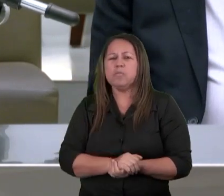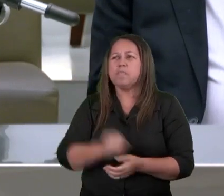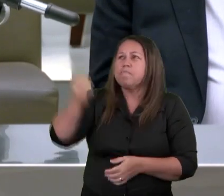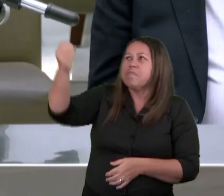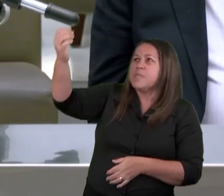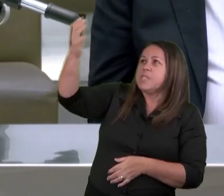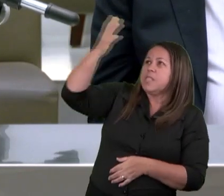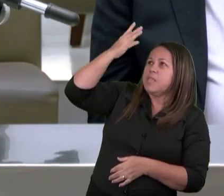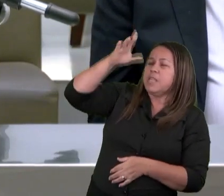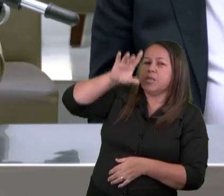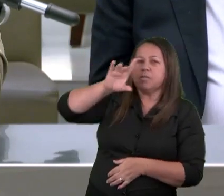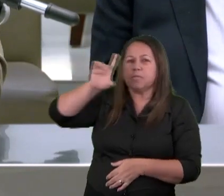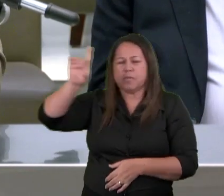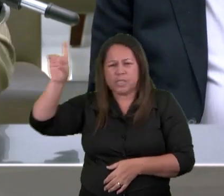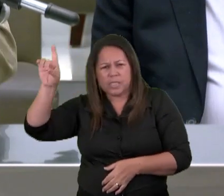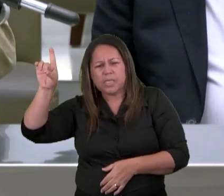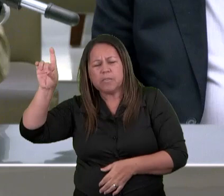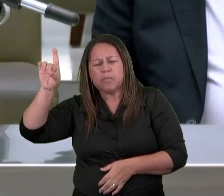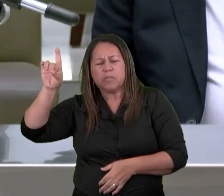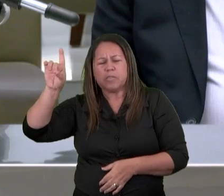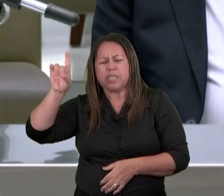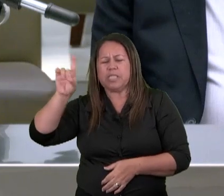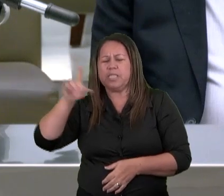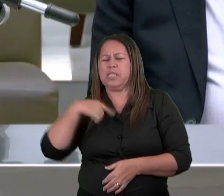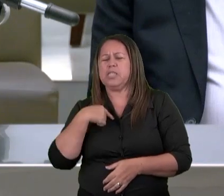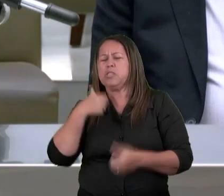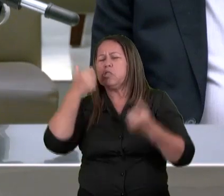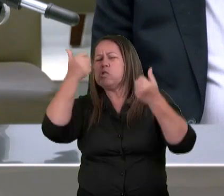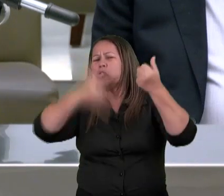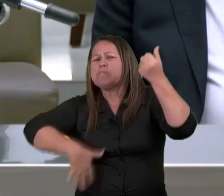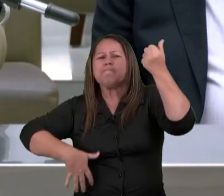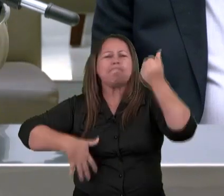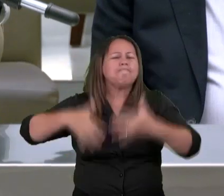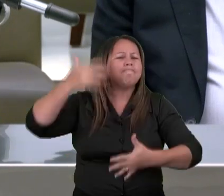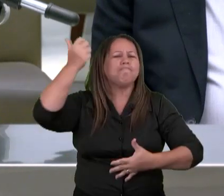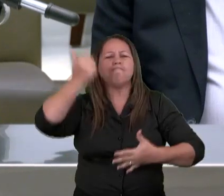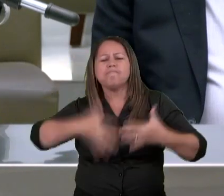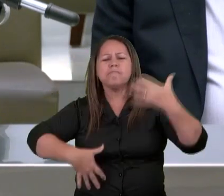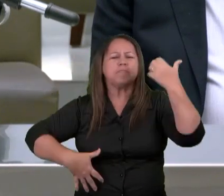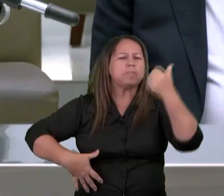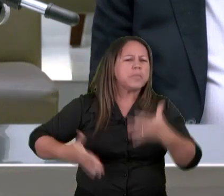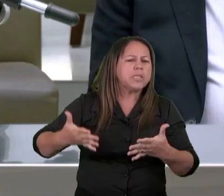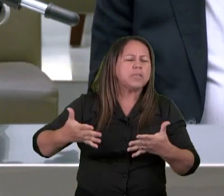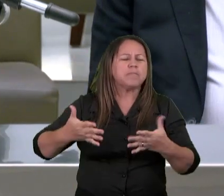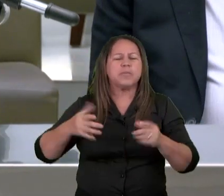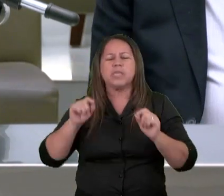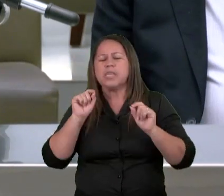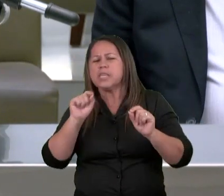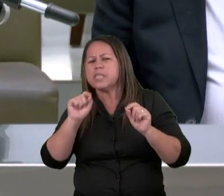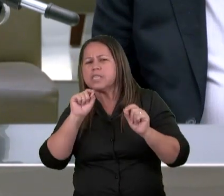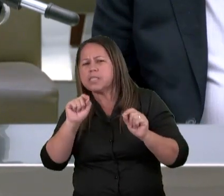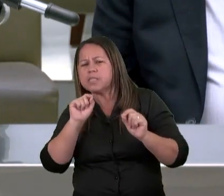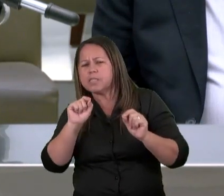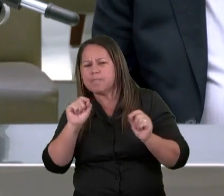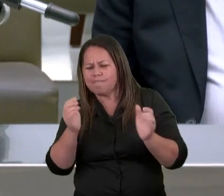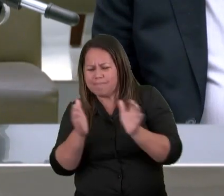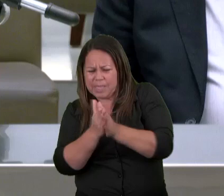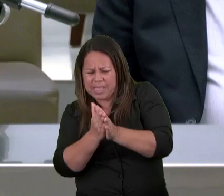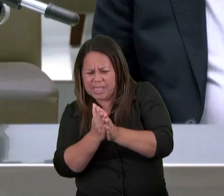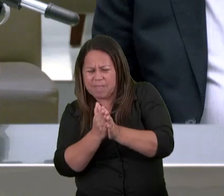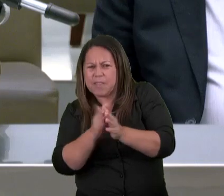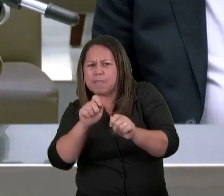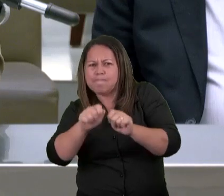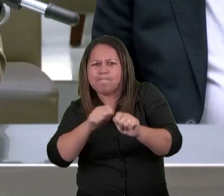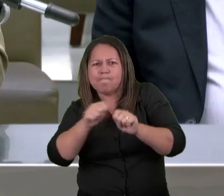exatamente este livro E explica que este estava selado com sete